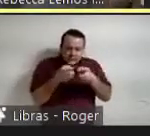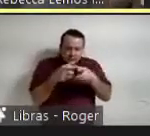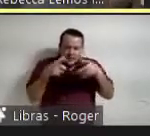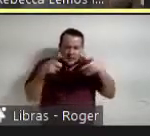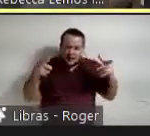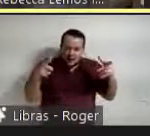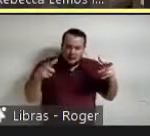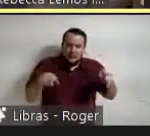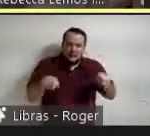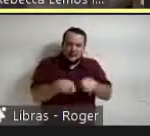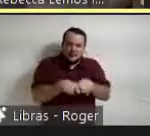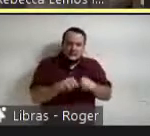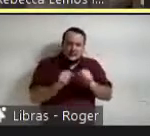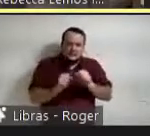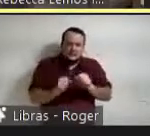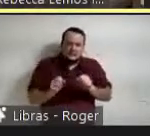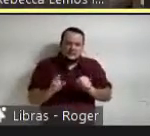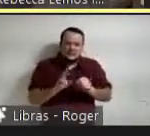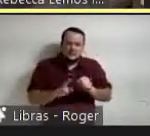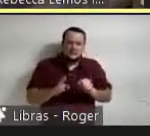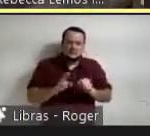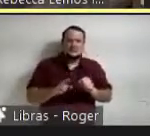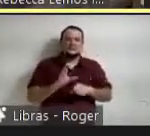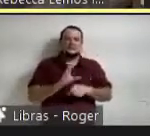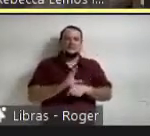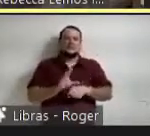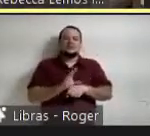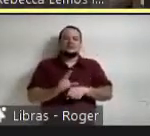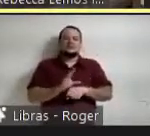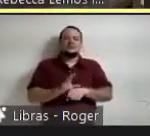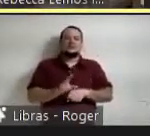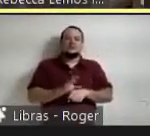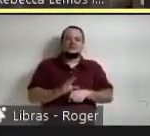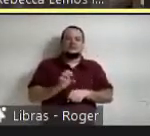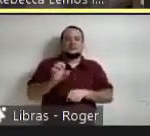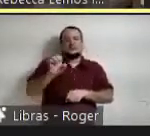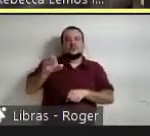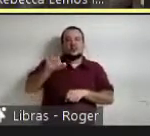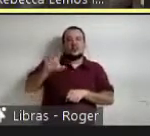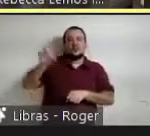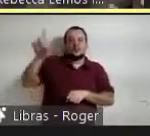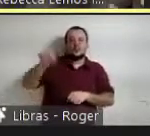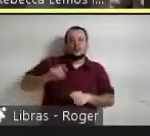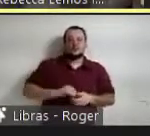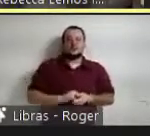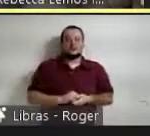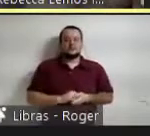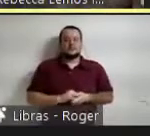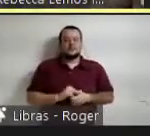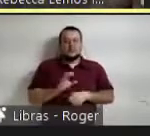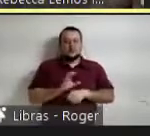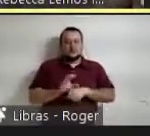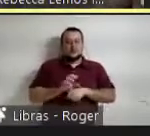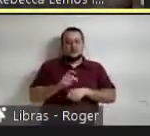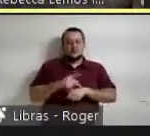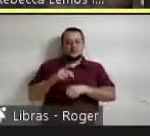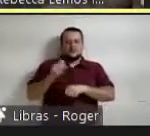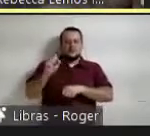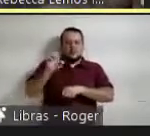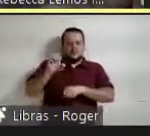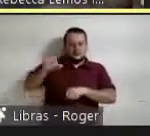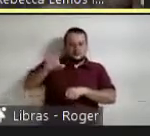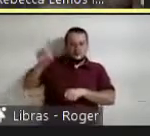que sirvam para ser usados nos cursos na Europa que cursos de pós-graduação na Europa